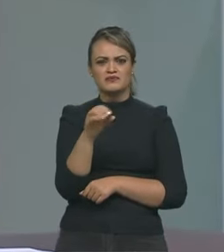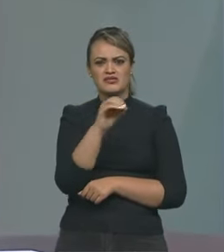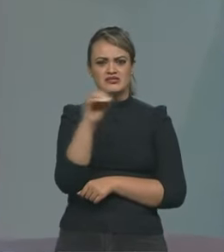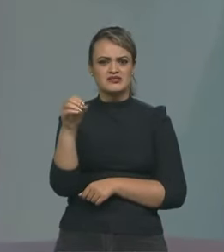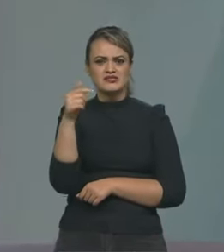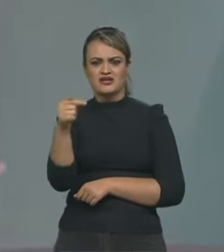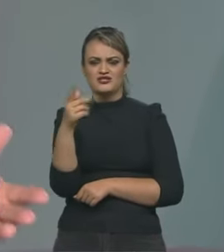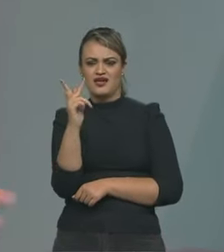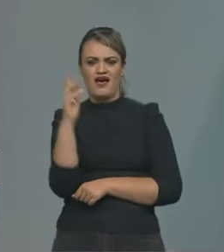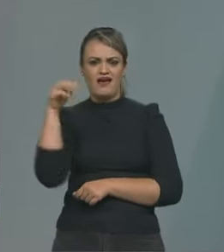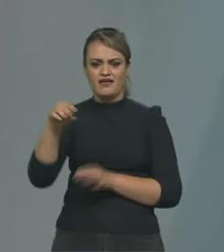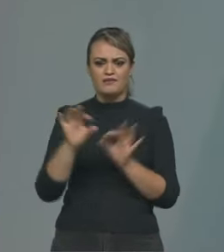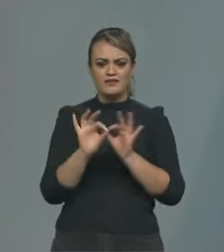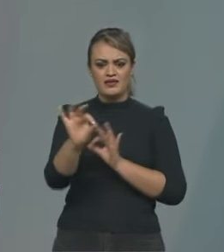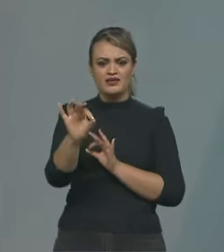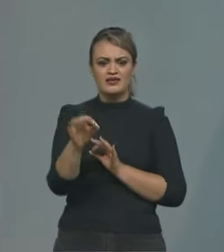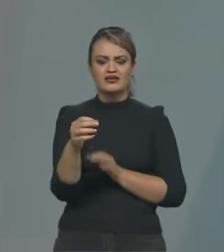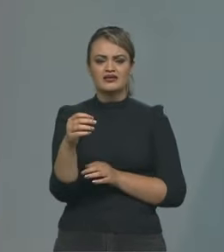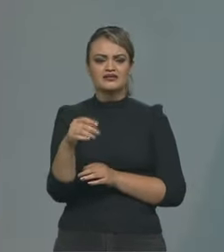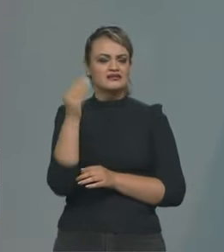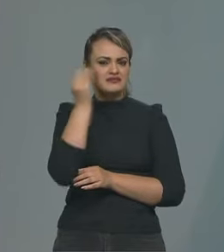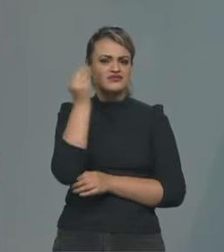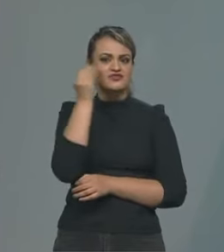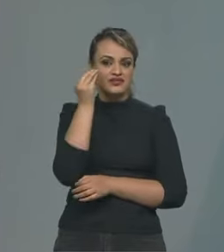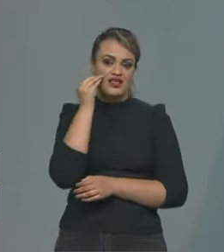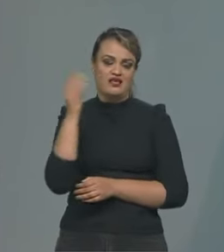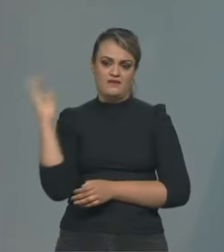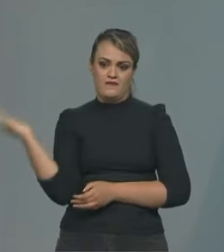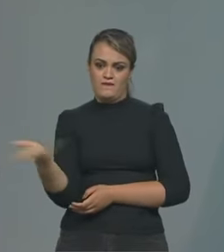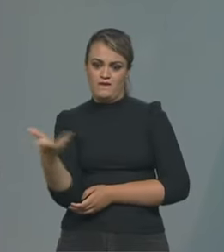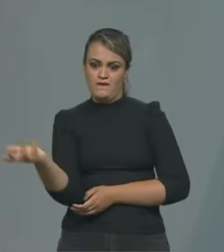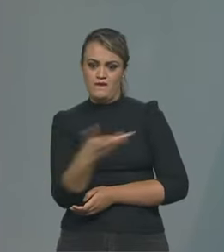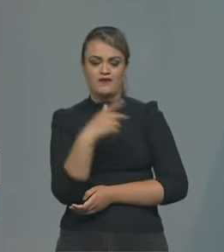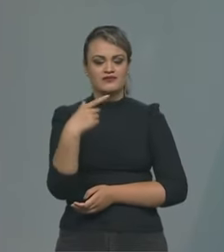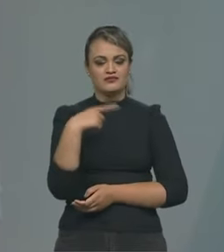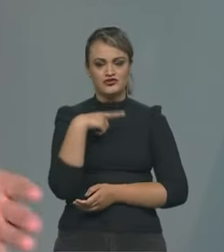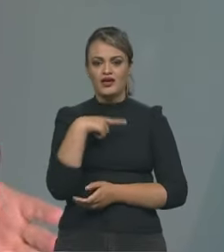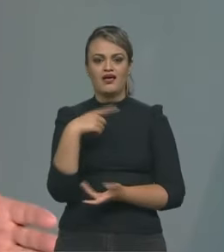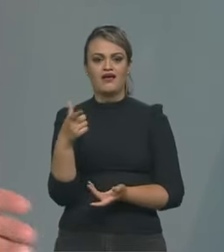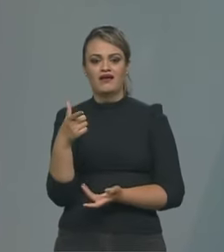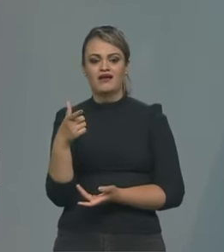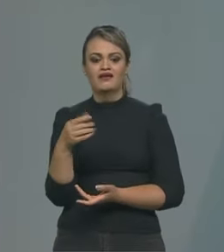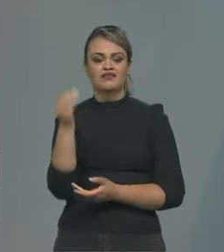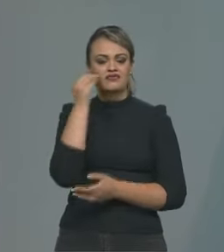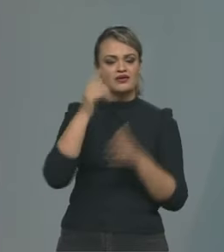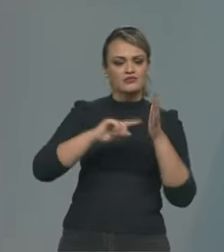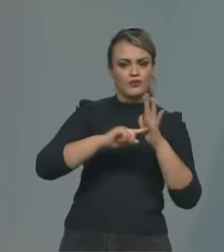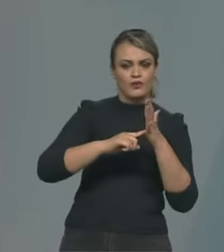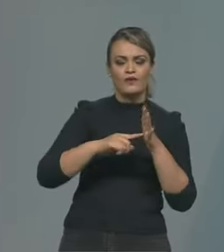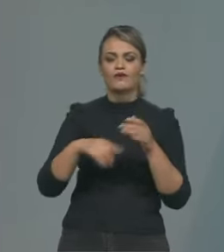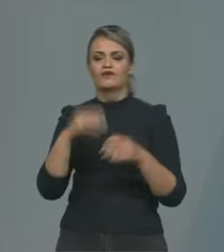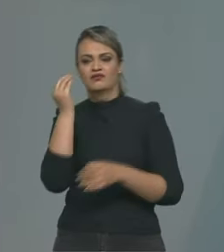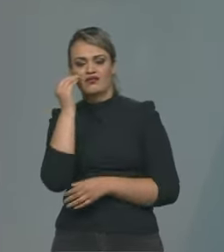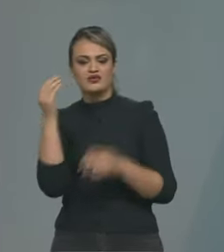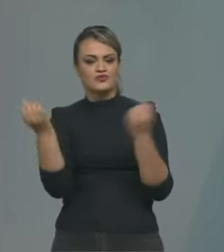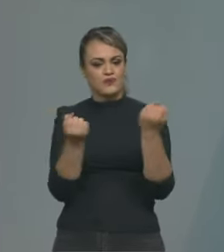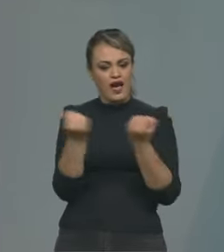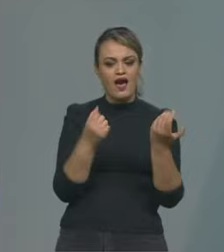E fazia mais ou menos uns 35 mil quilômetros de teste, né, com teste do motor, teste do carro.